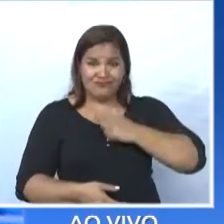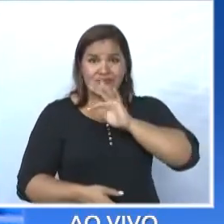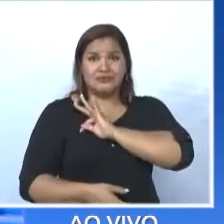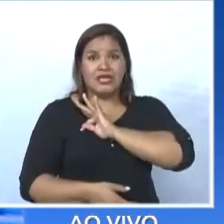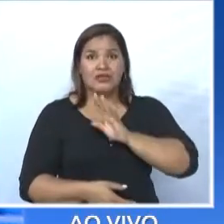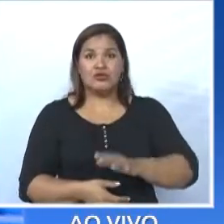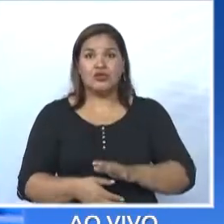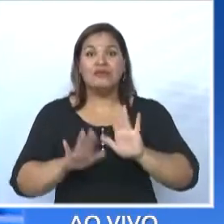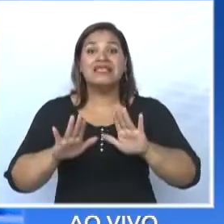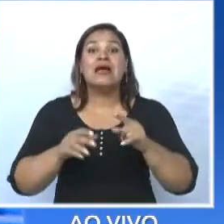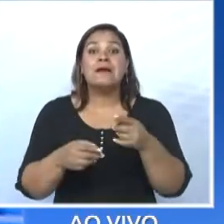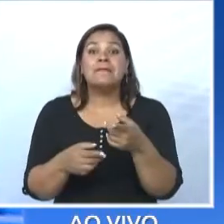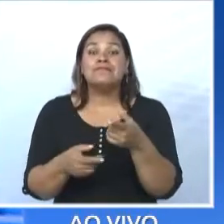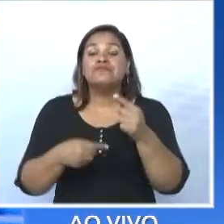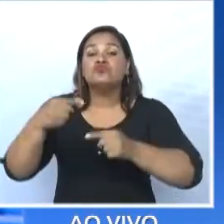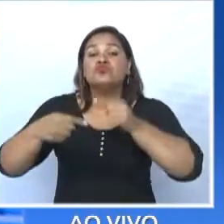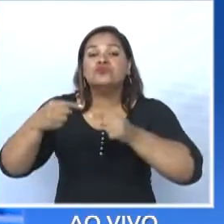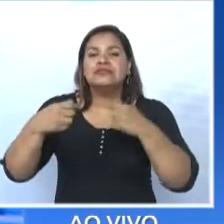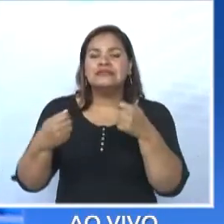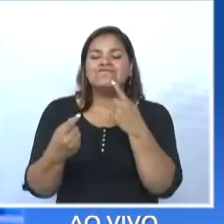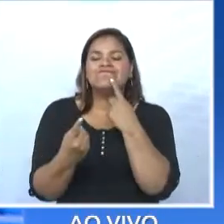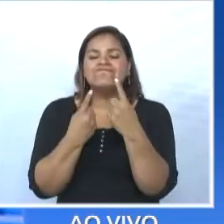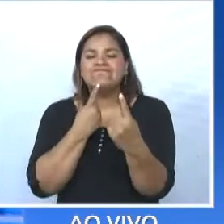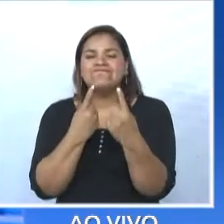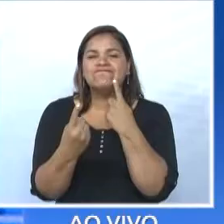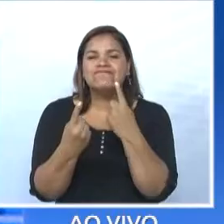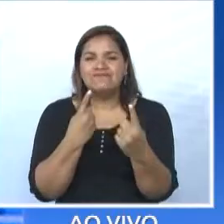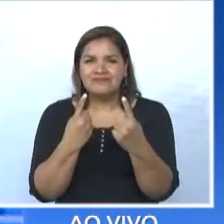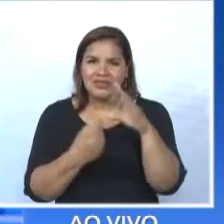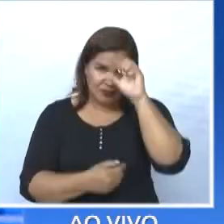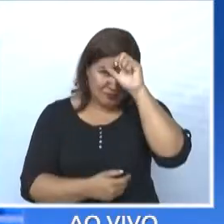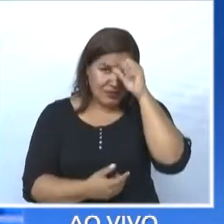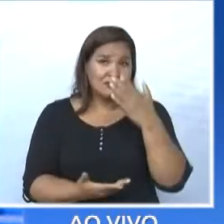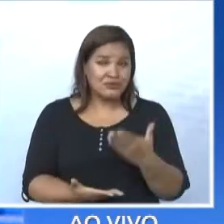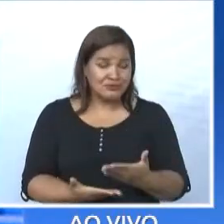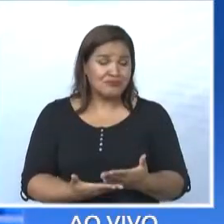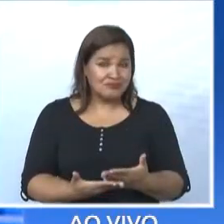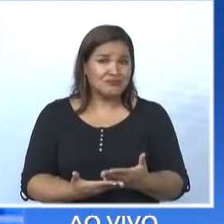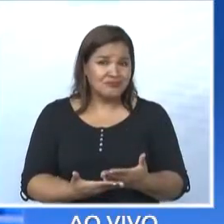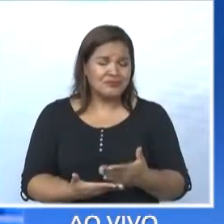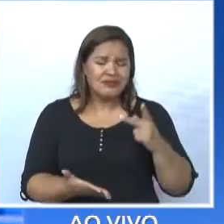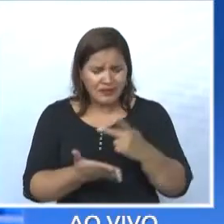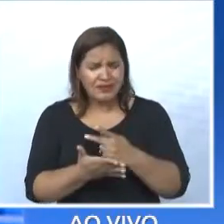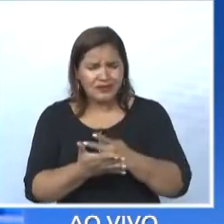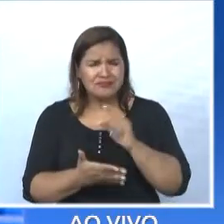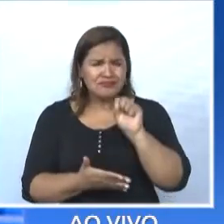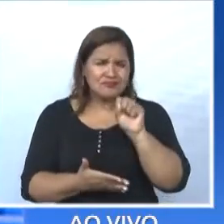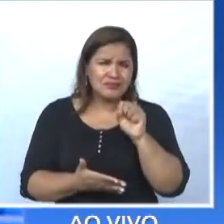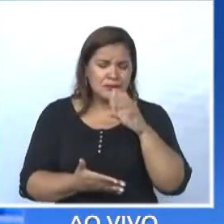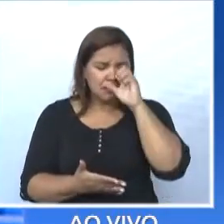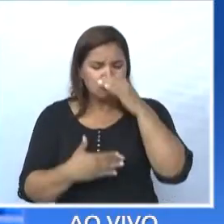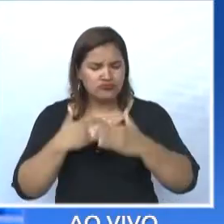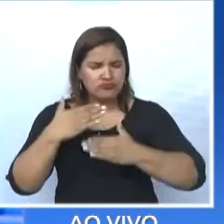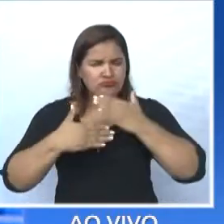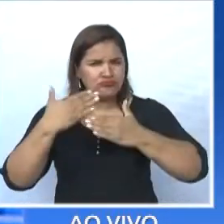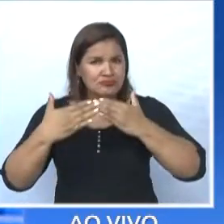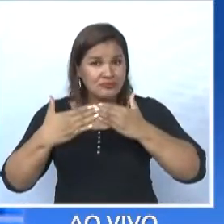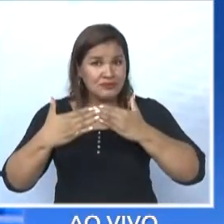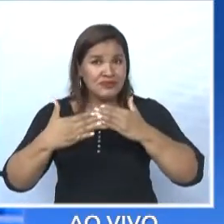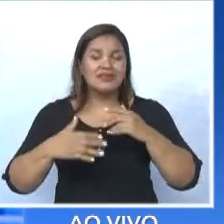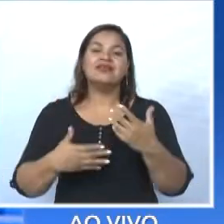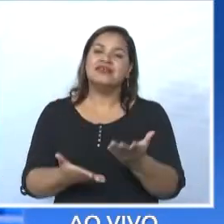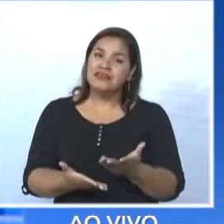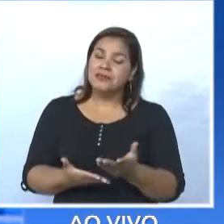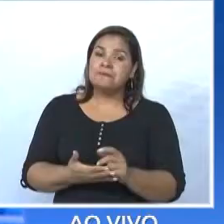a gente precisa conversar. E a gente aprende. A gente erra, aprende com os erros e a gente evolui. E uma das